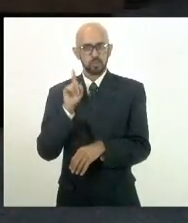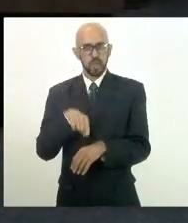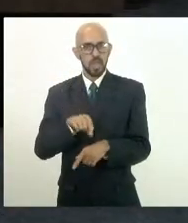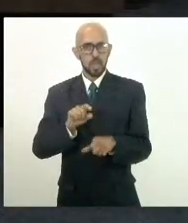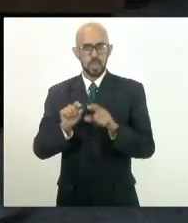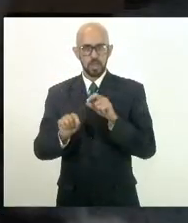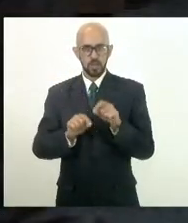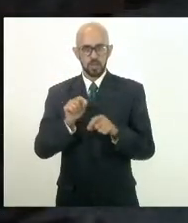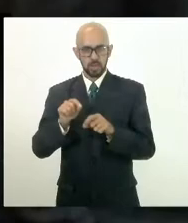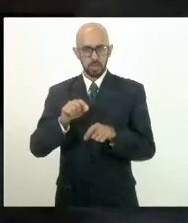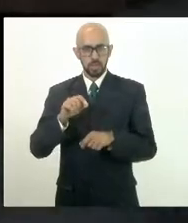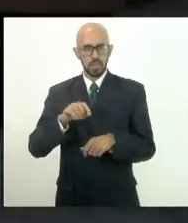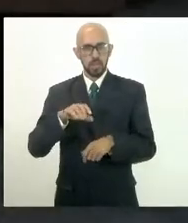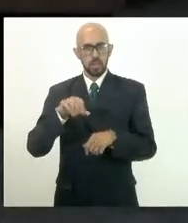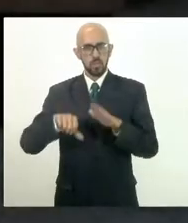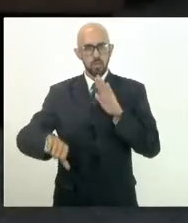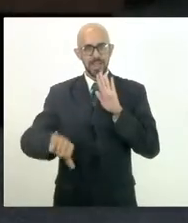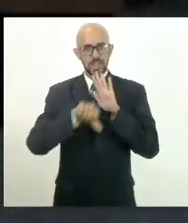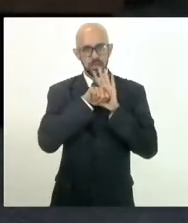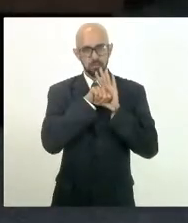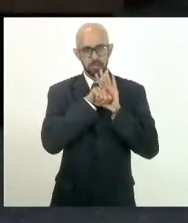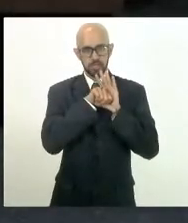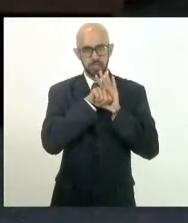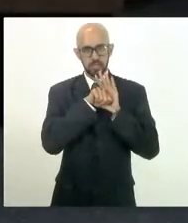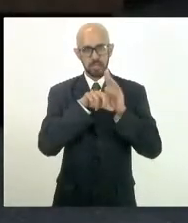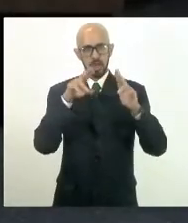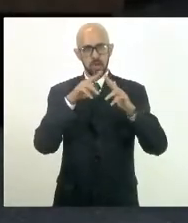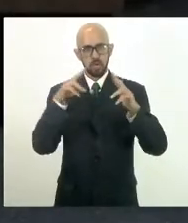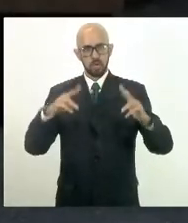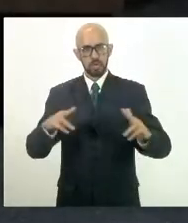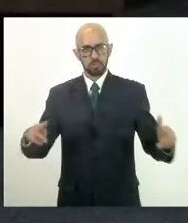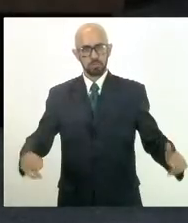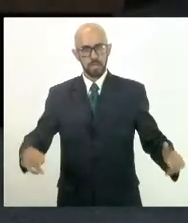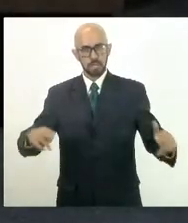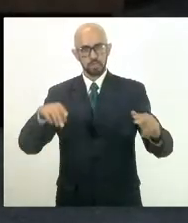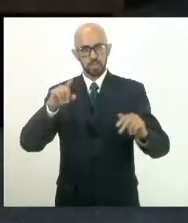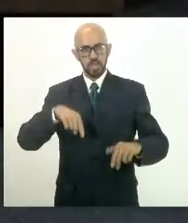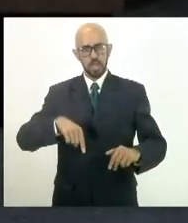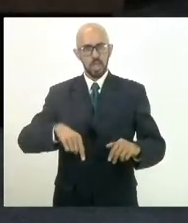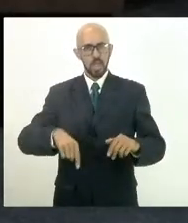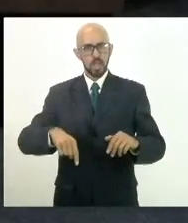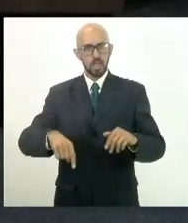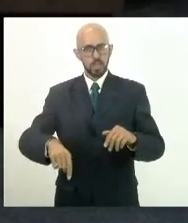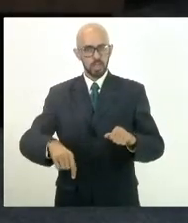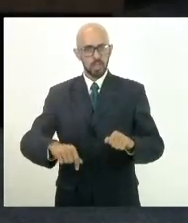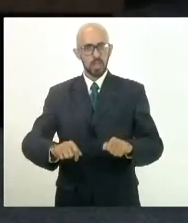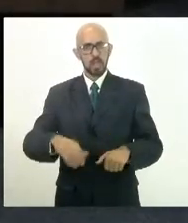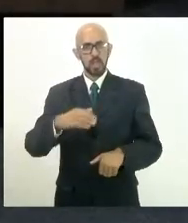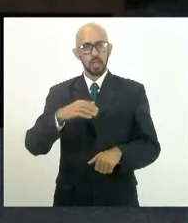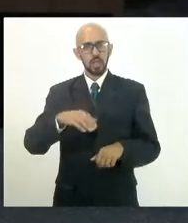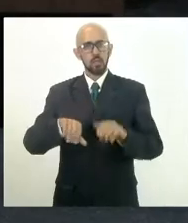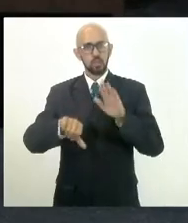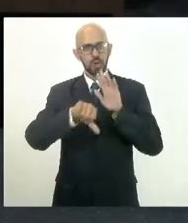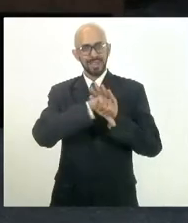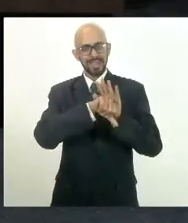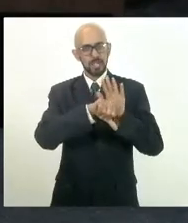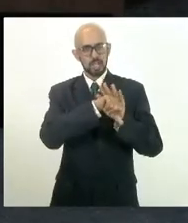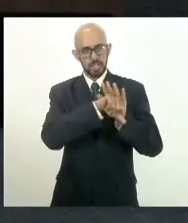é crime, a Unimed é criminosa. a Unimed é